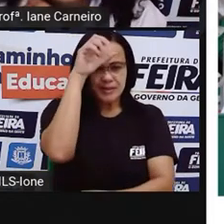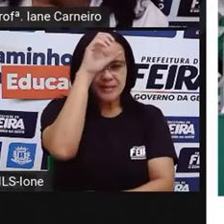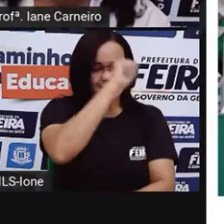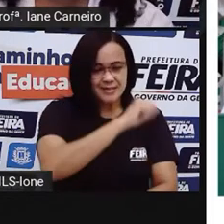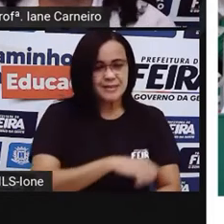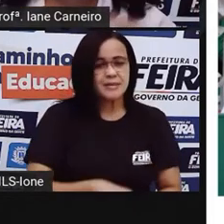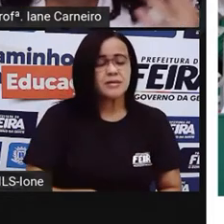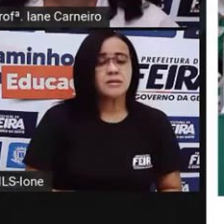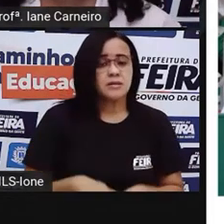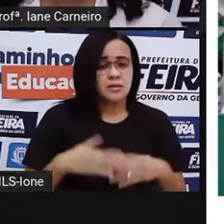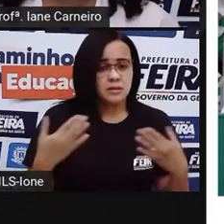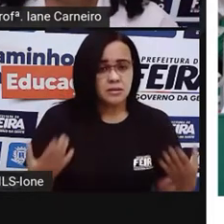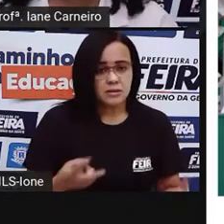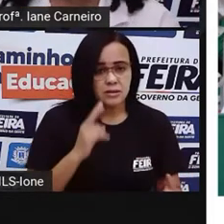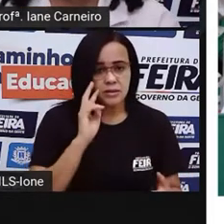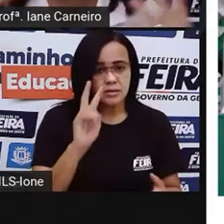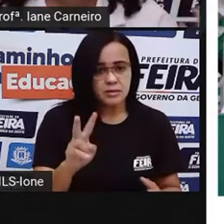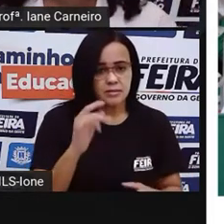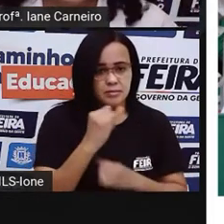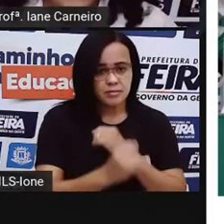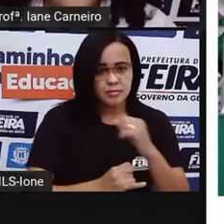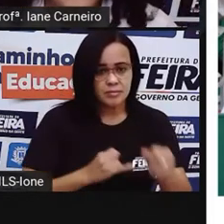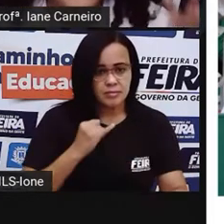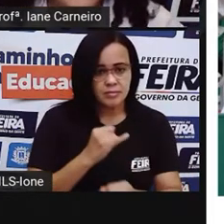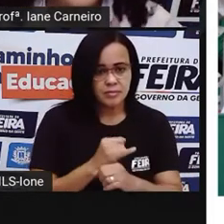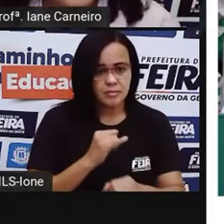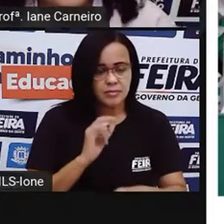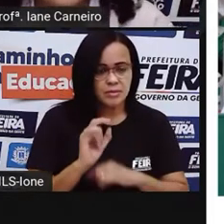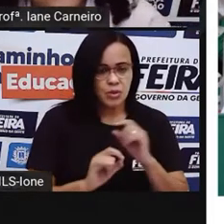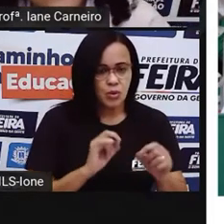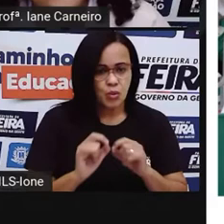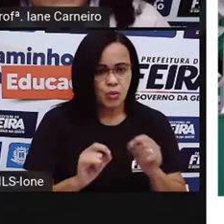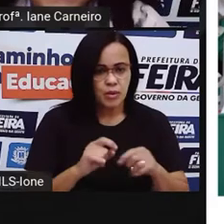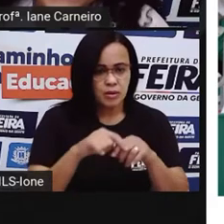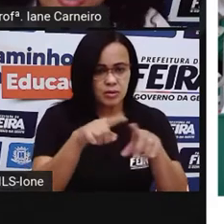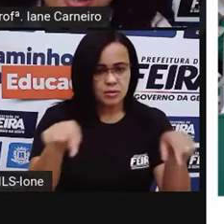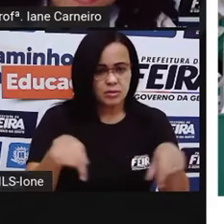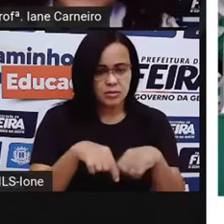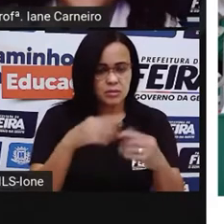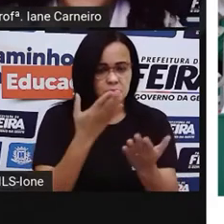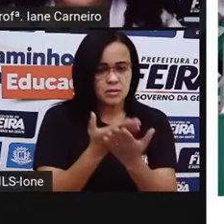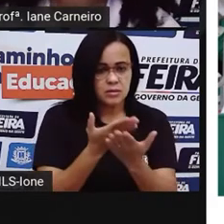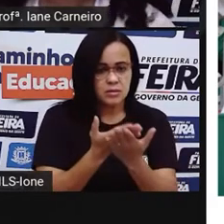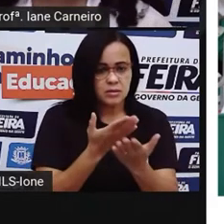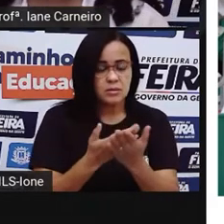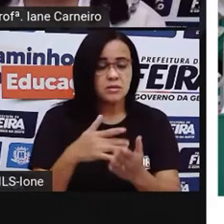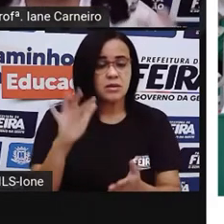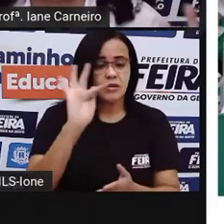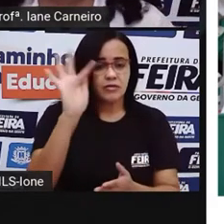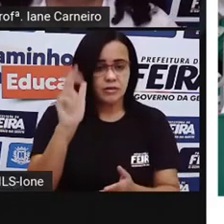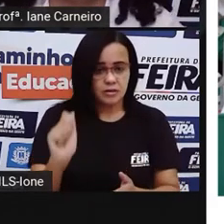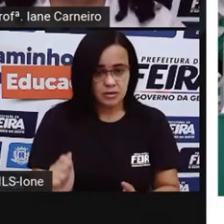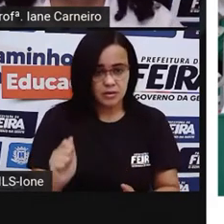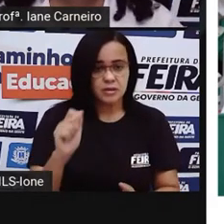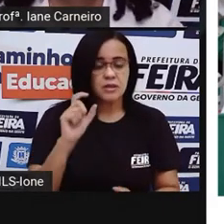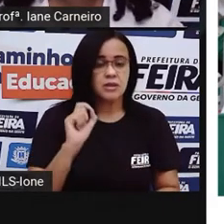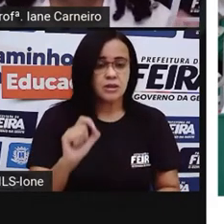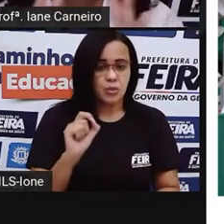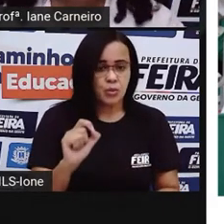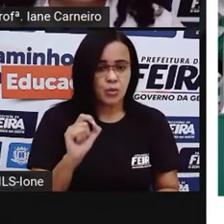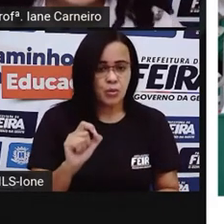internet, que são fotos de salas de aula aqui de Feira de Santana. Então, aqui a gente vê